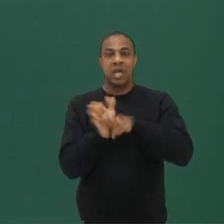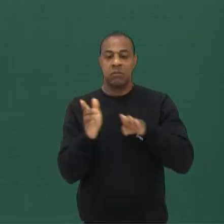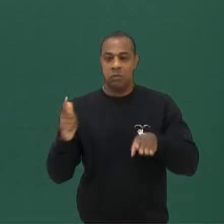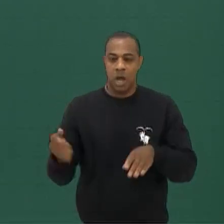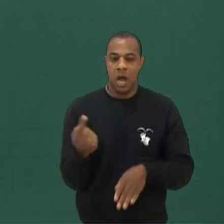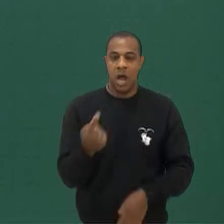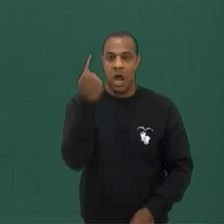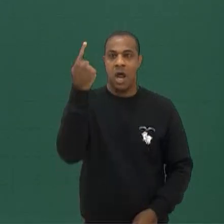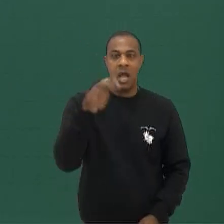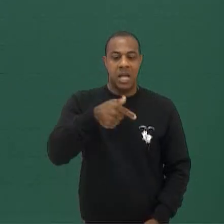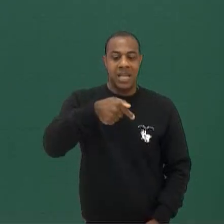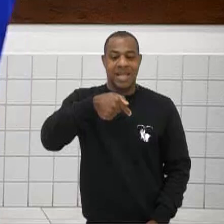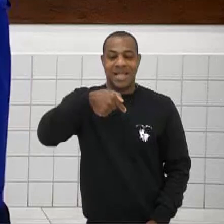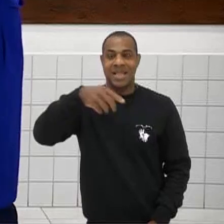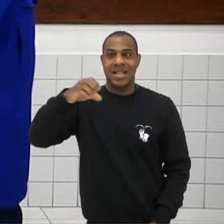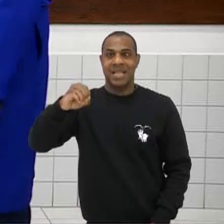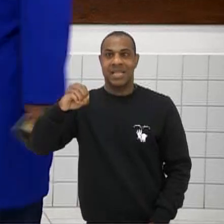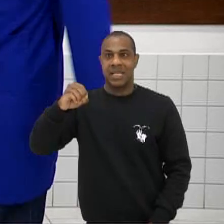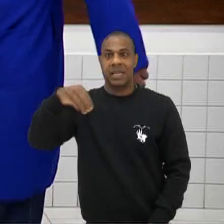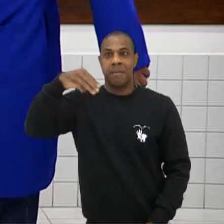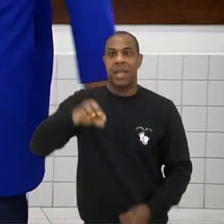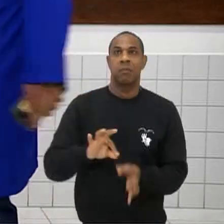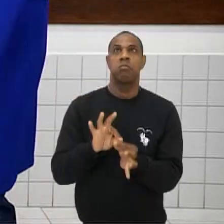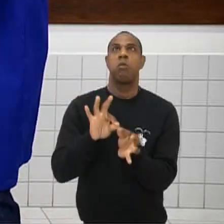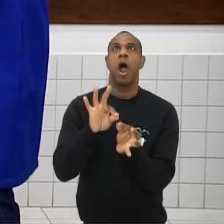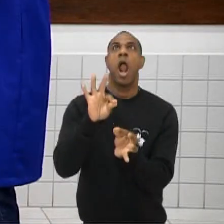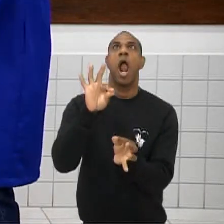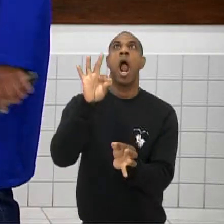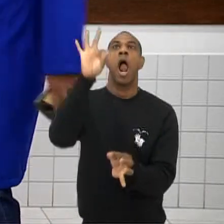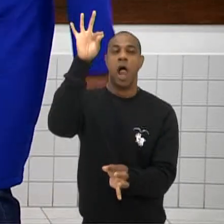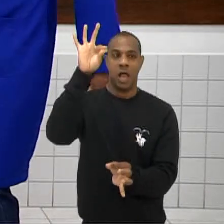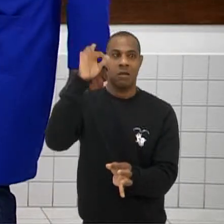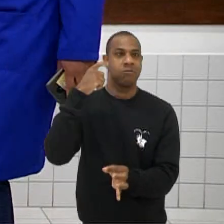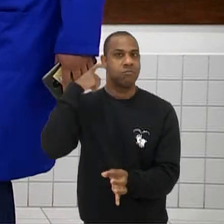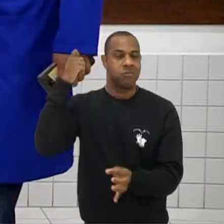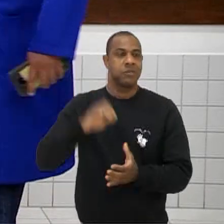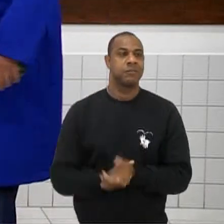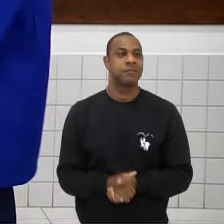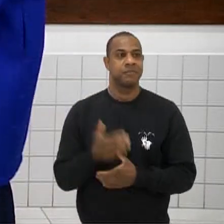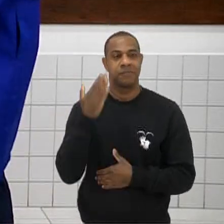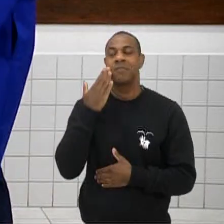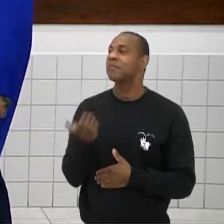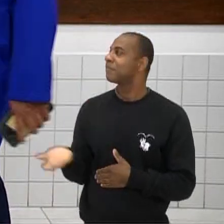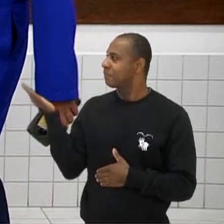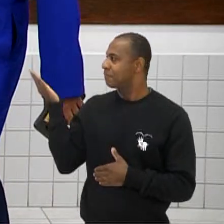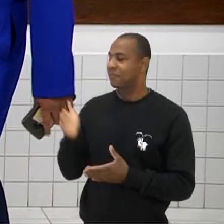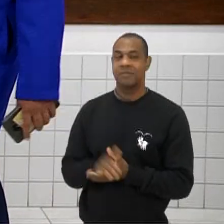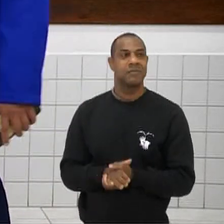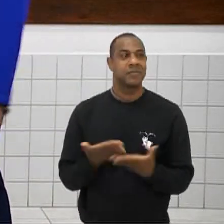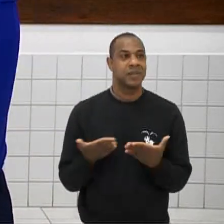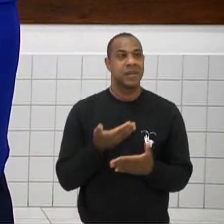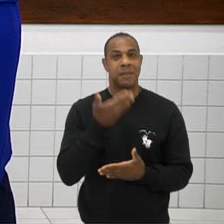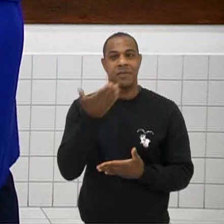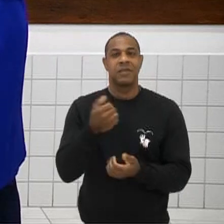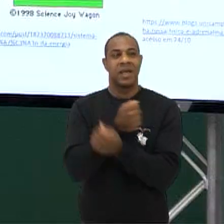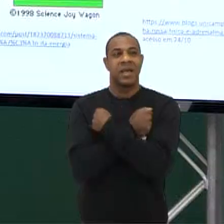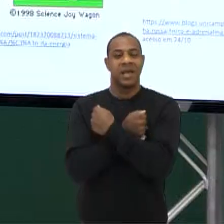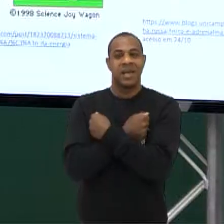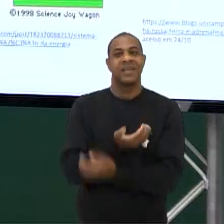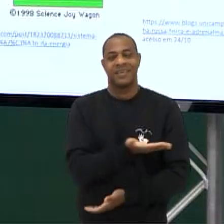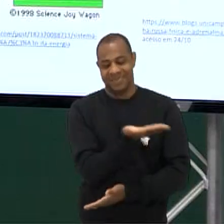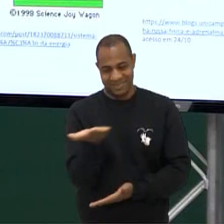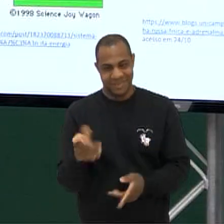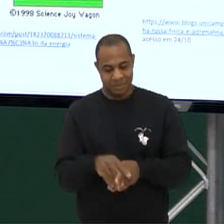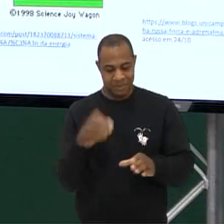de aproximadamente 70 metros Cara, louco isso aqui E veja essa interação que a gente tem aqui no chat A galera pedindo abraço e mais E